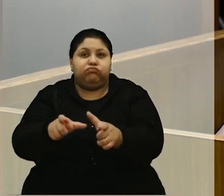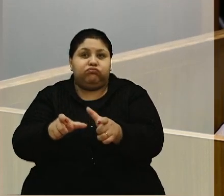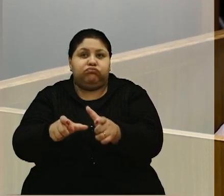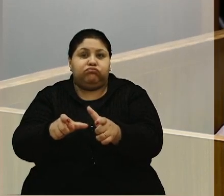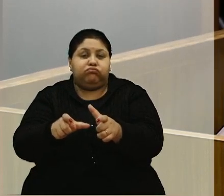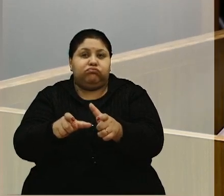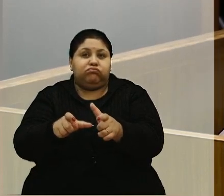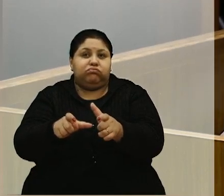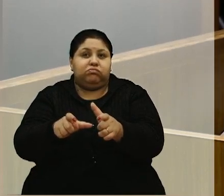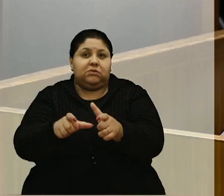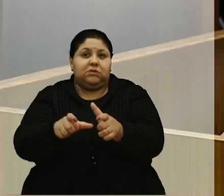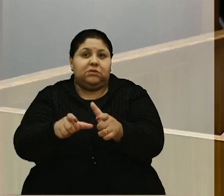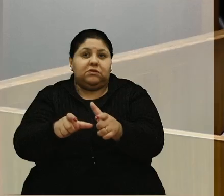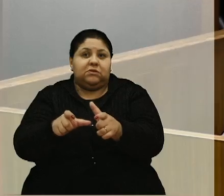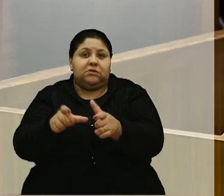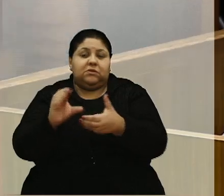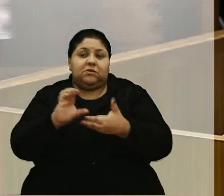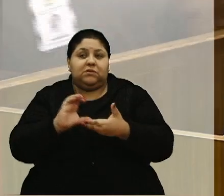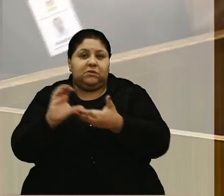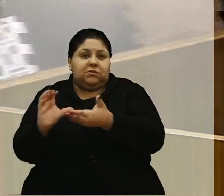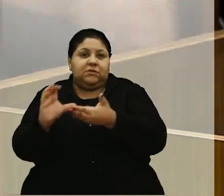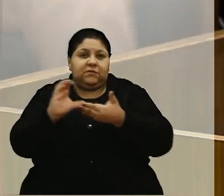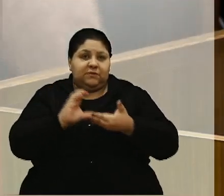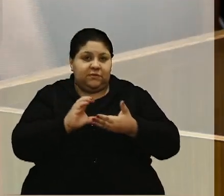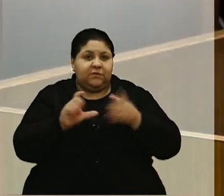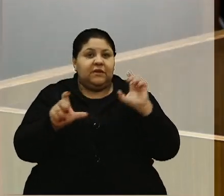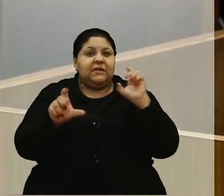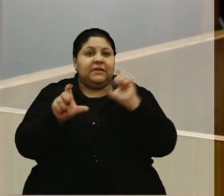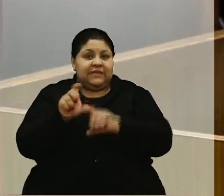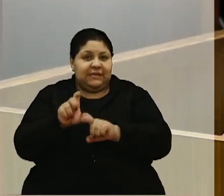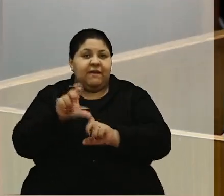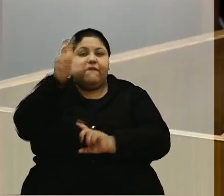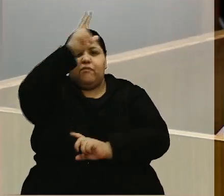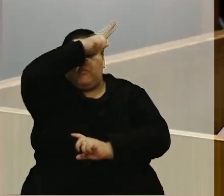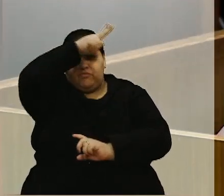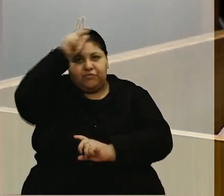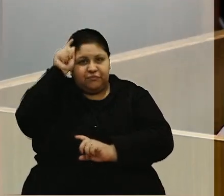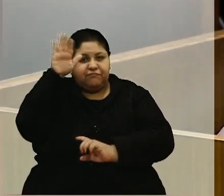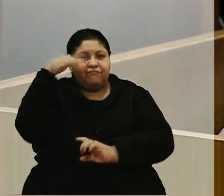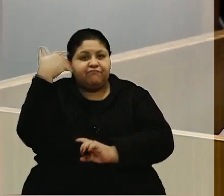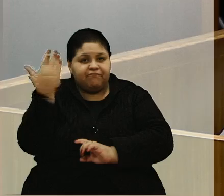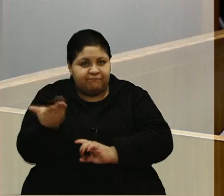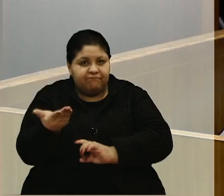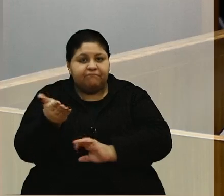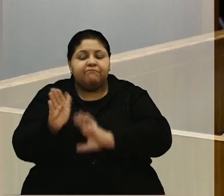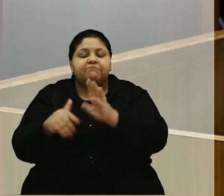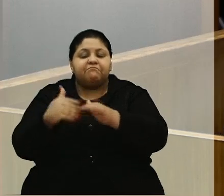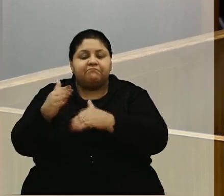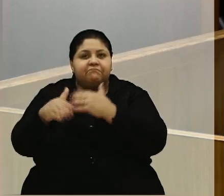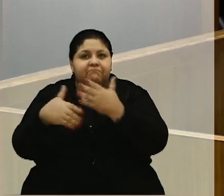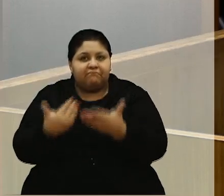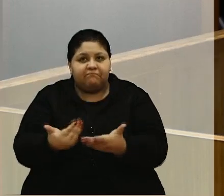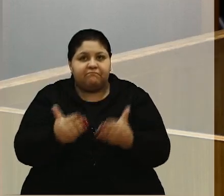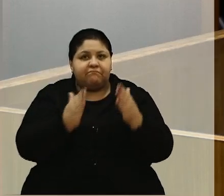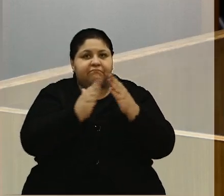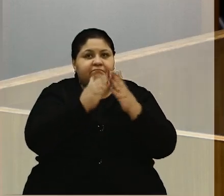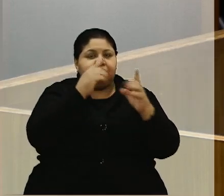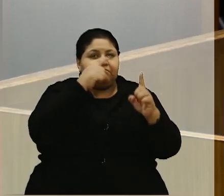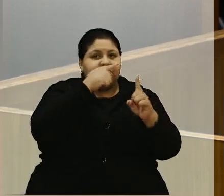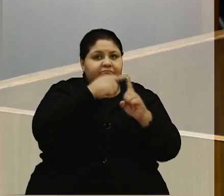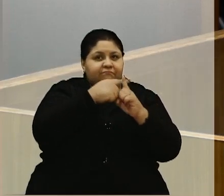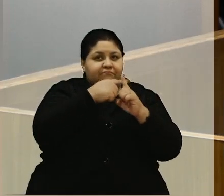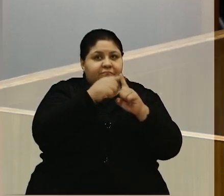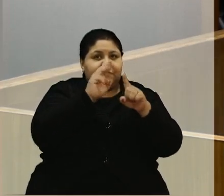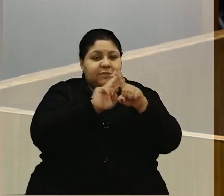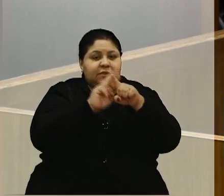de uma empresa que deve para o município, enfim, e que ela está andando muito bem, que é a Capela Mortuária do Pôr do